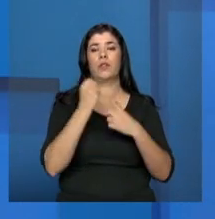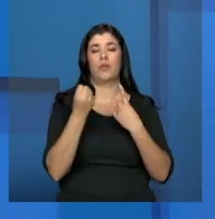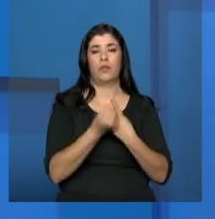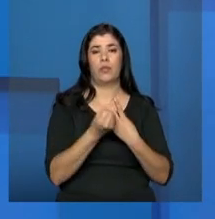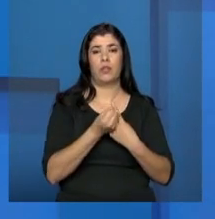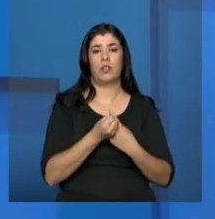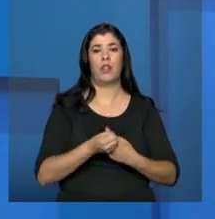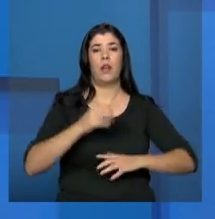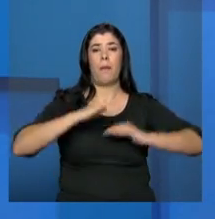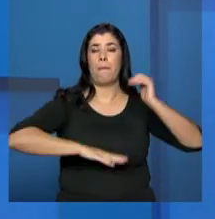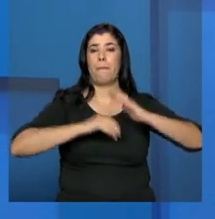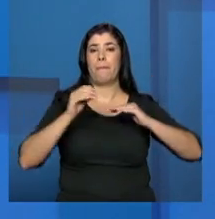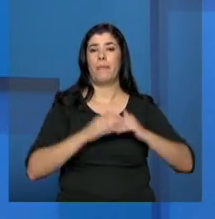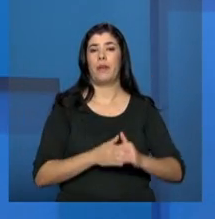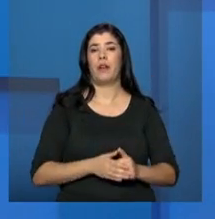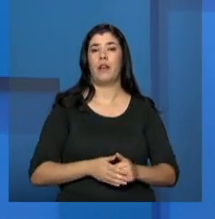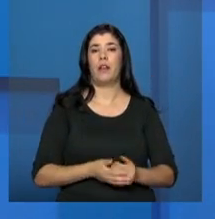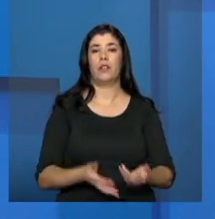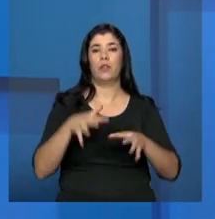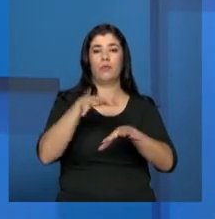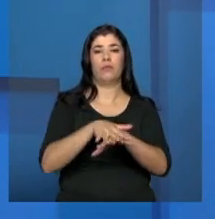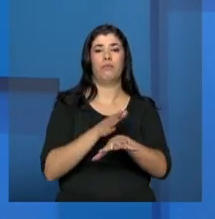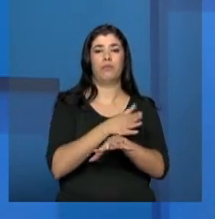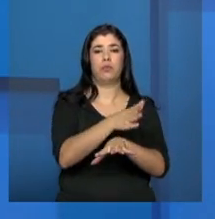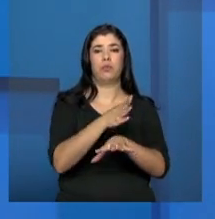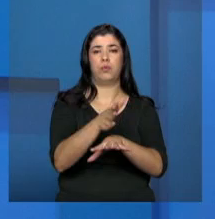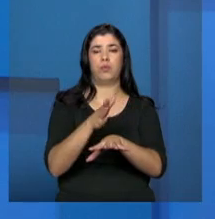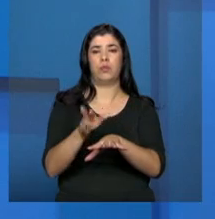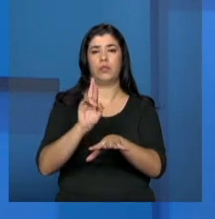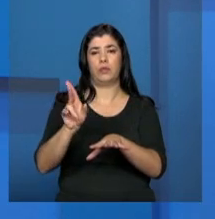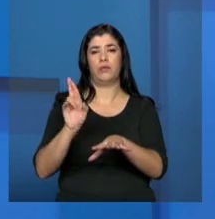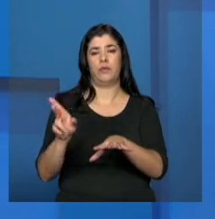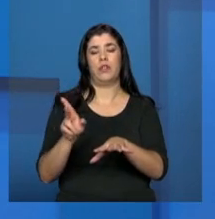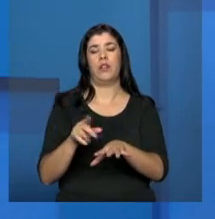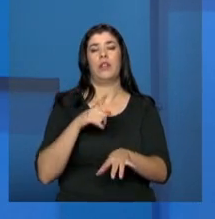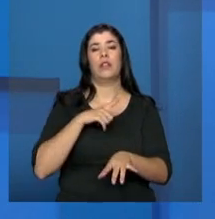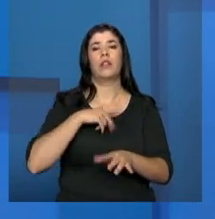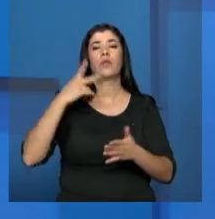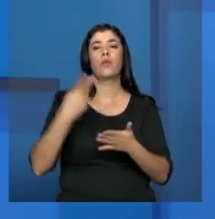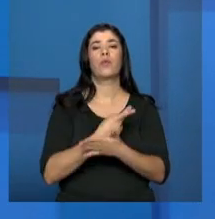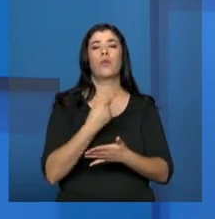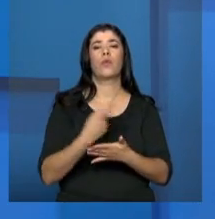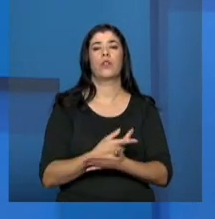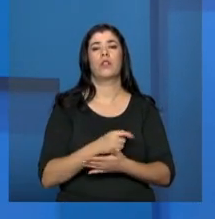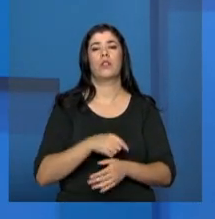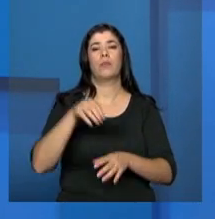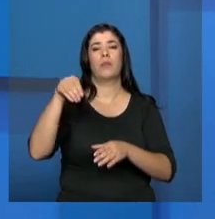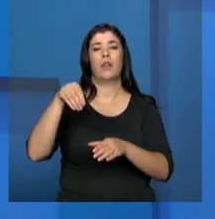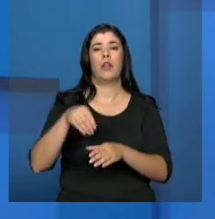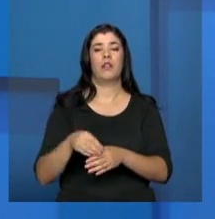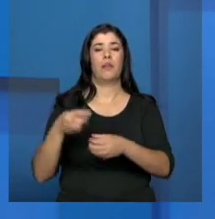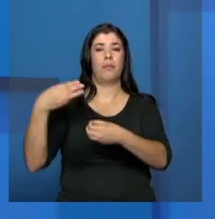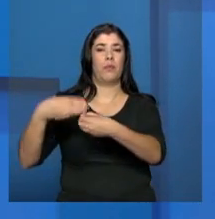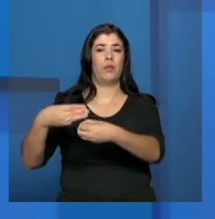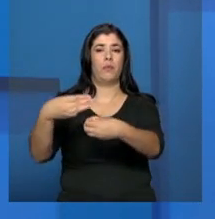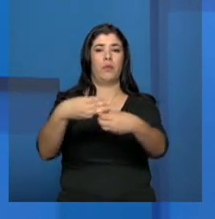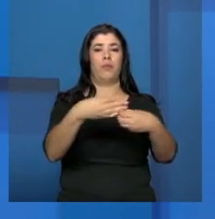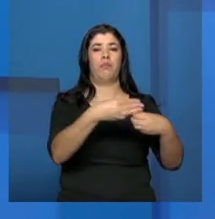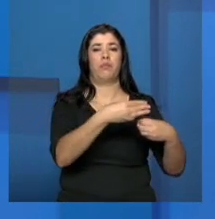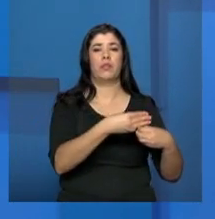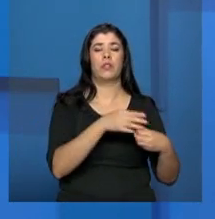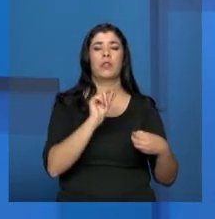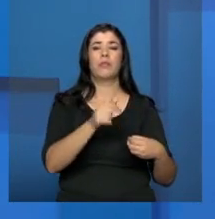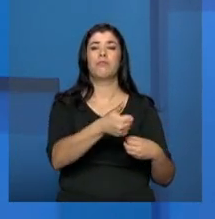intersetorial. Os fenômenos sociais que acontecem nos territórios dos municípios, as